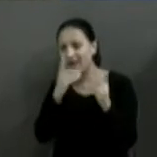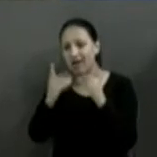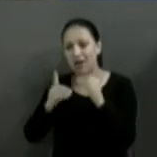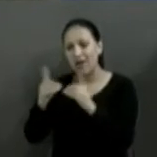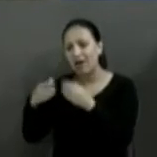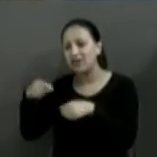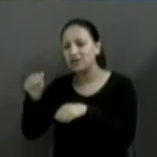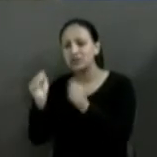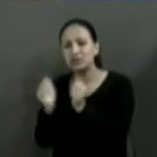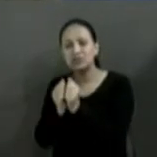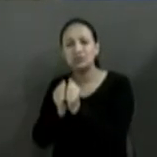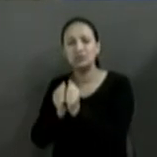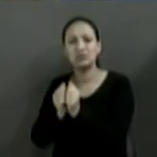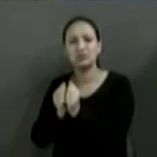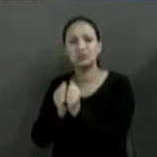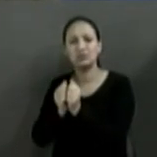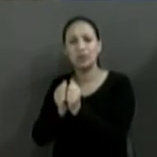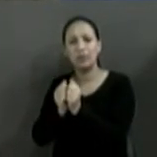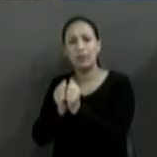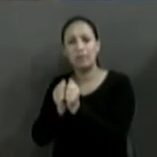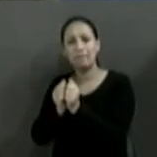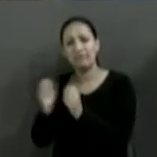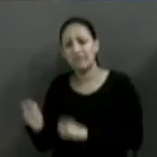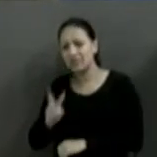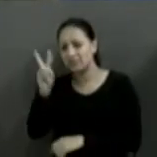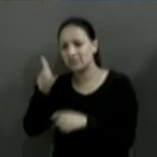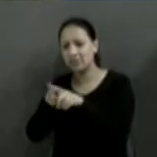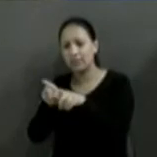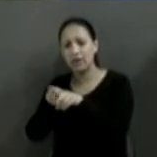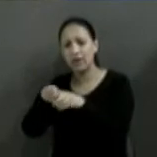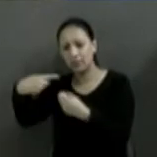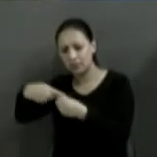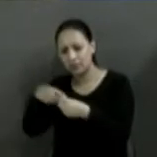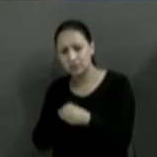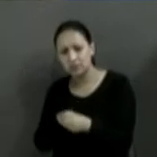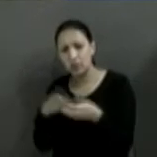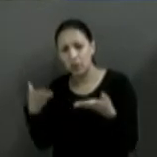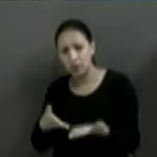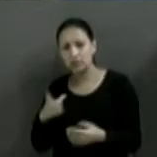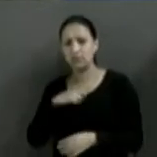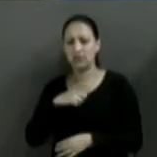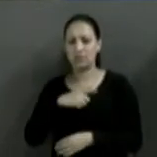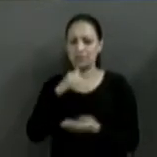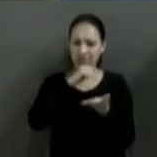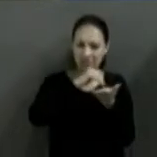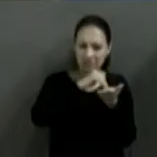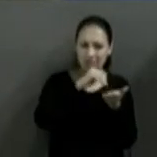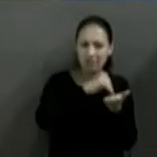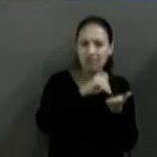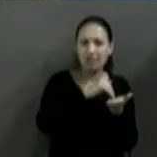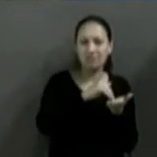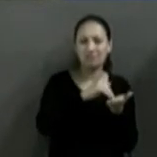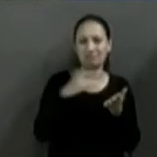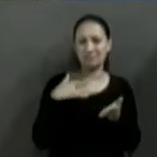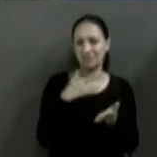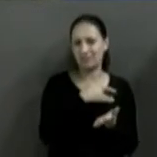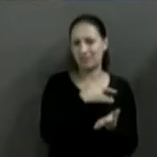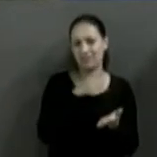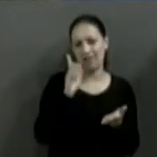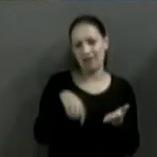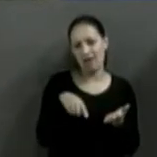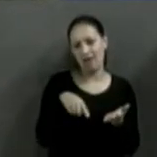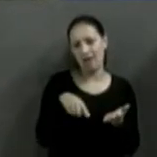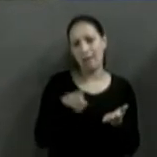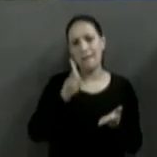valorizar os nossos quadros do município. hoje a gente tem, por exemplo, secretário de Saúde que é de